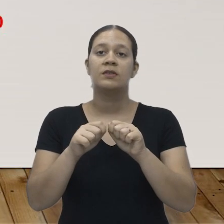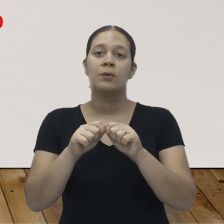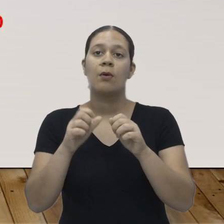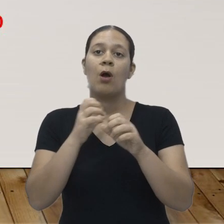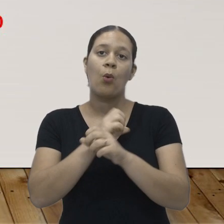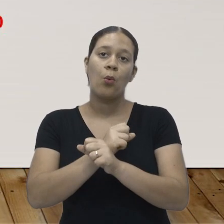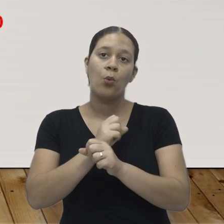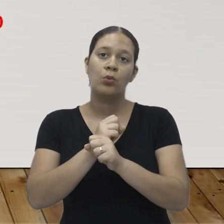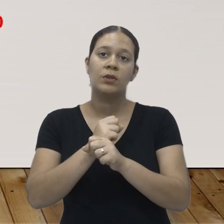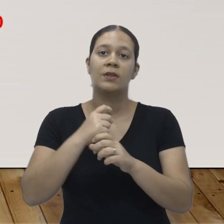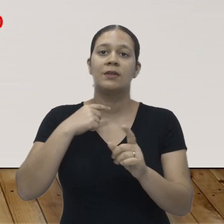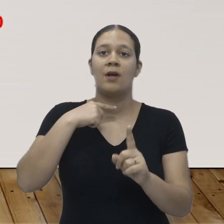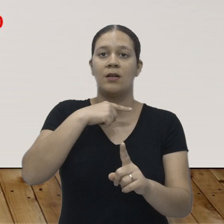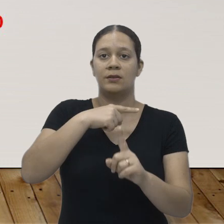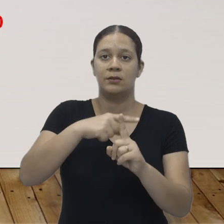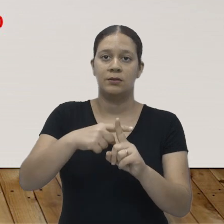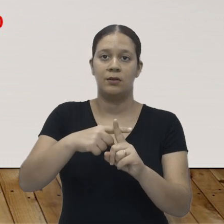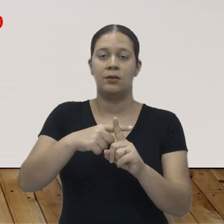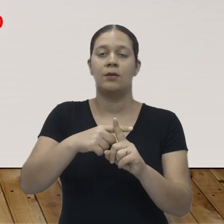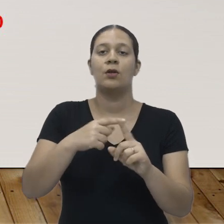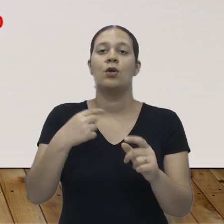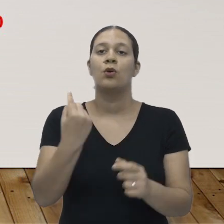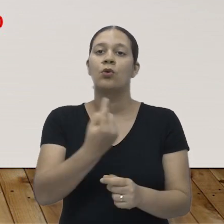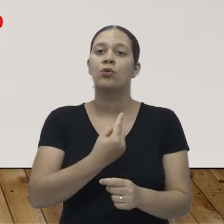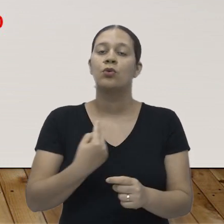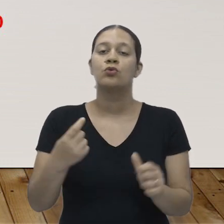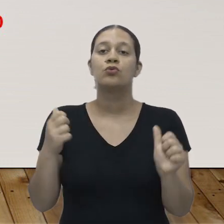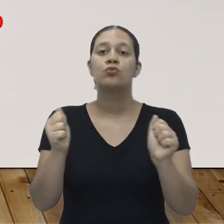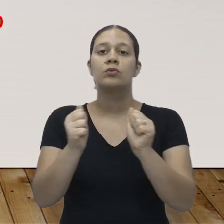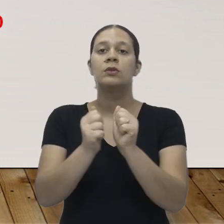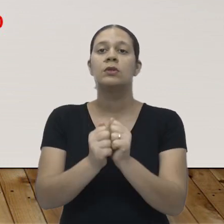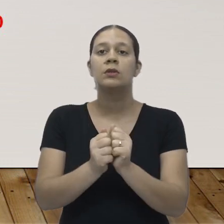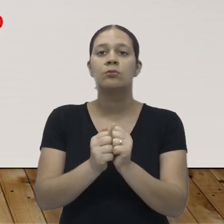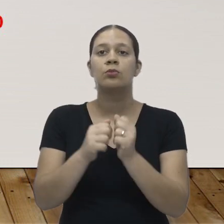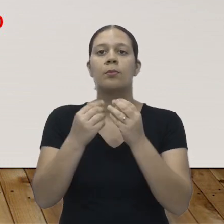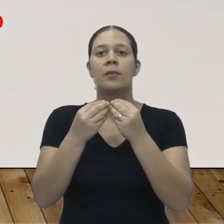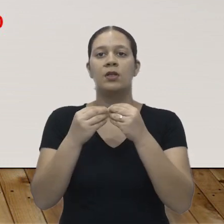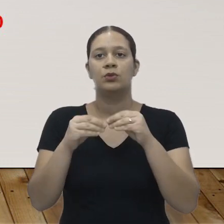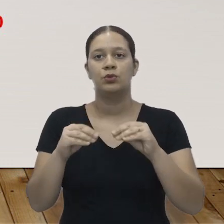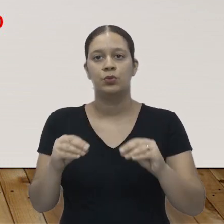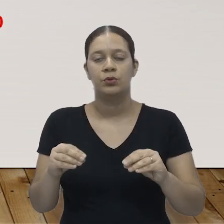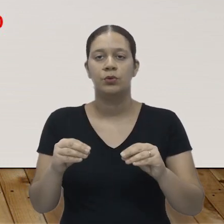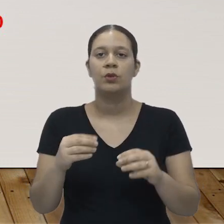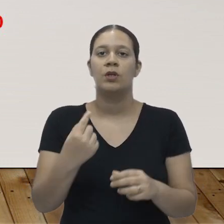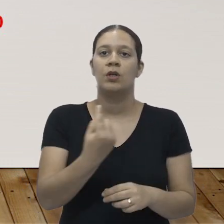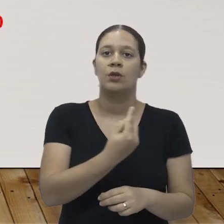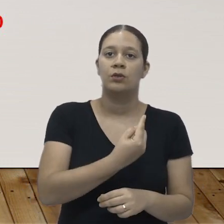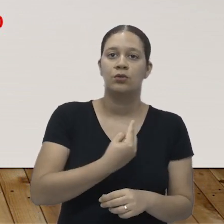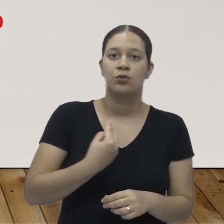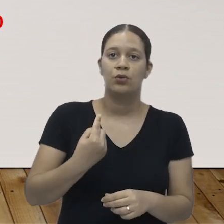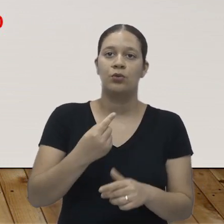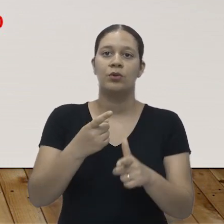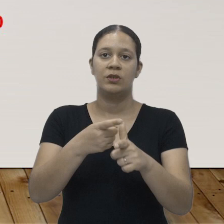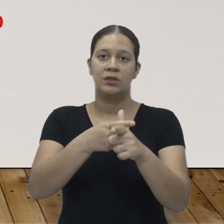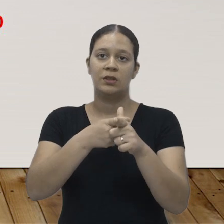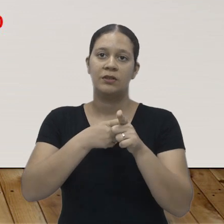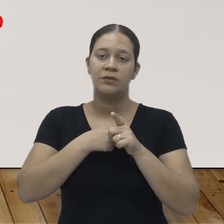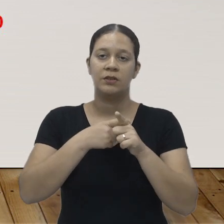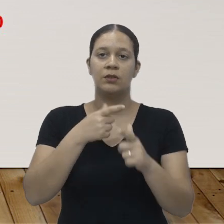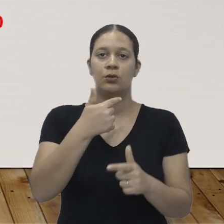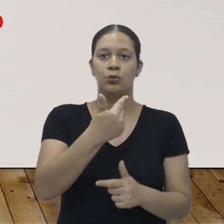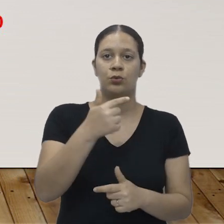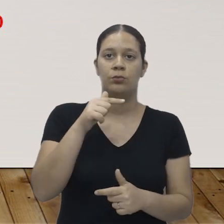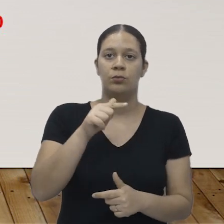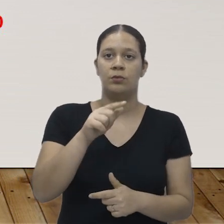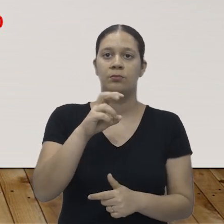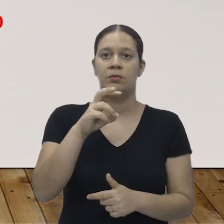fizemos uma adição, onde nessa adição, nós juntamos os prejuízos. Então, nós temos aqui uma dívida